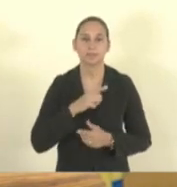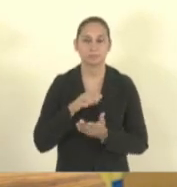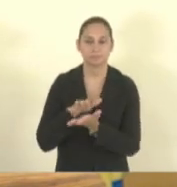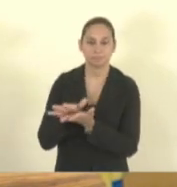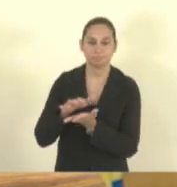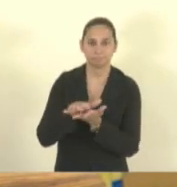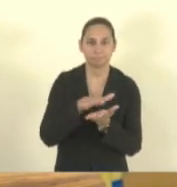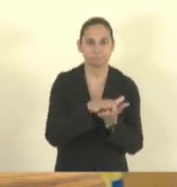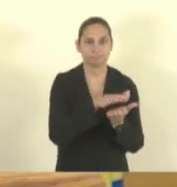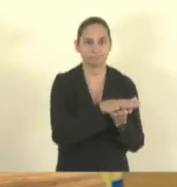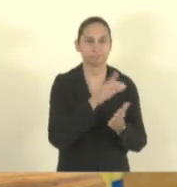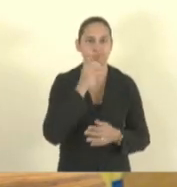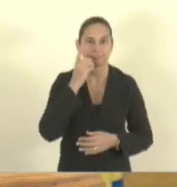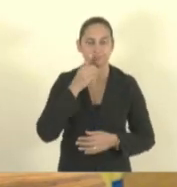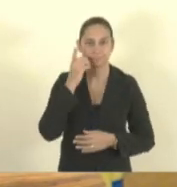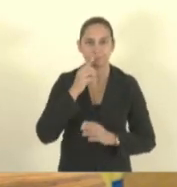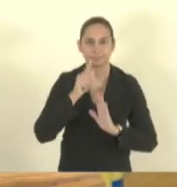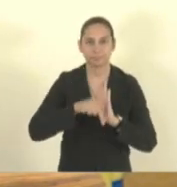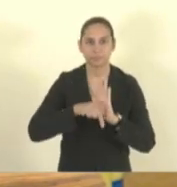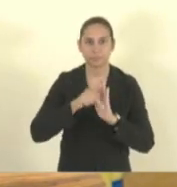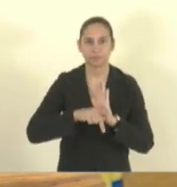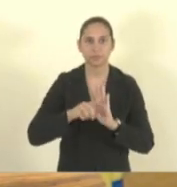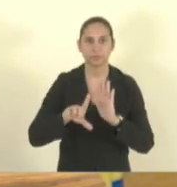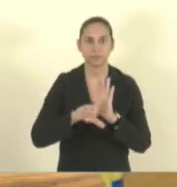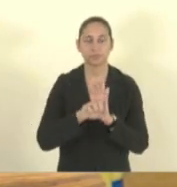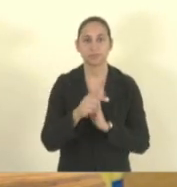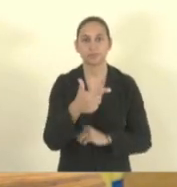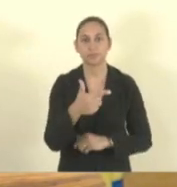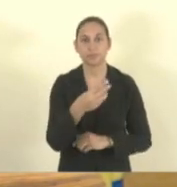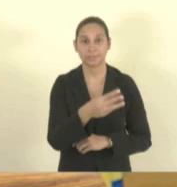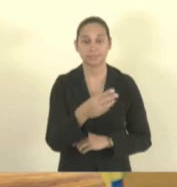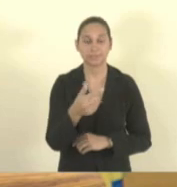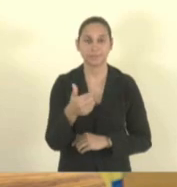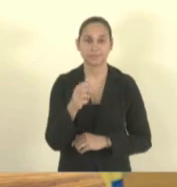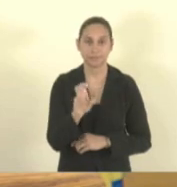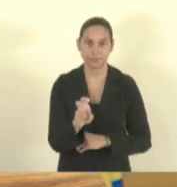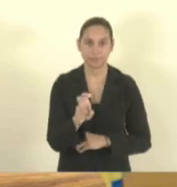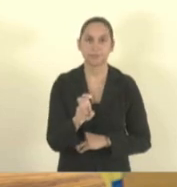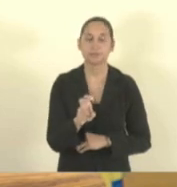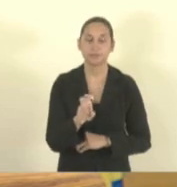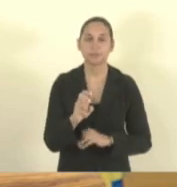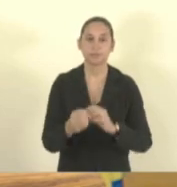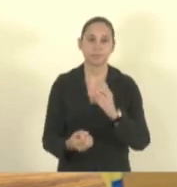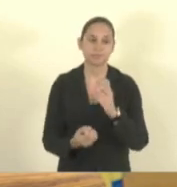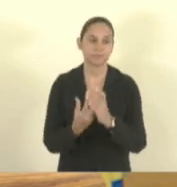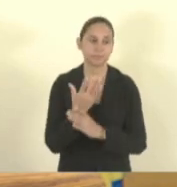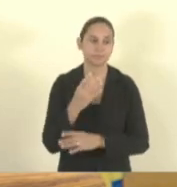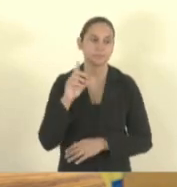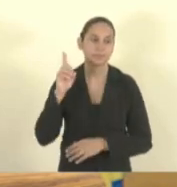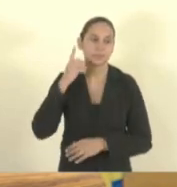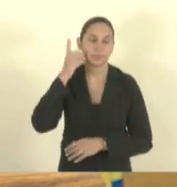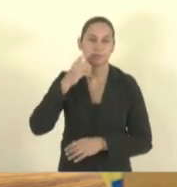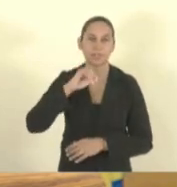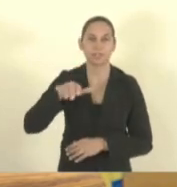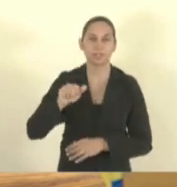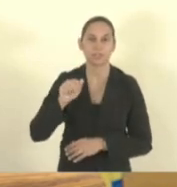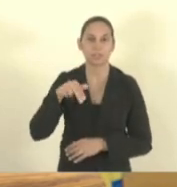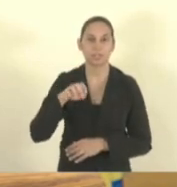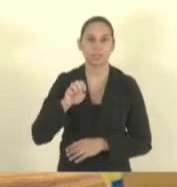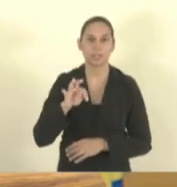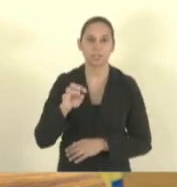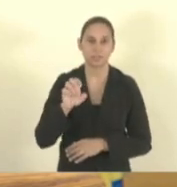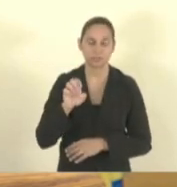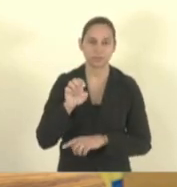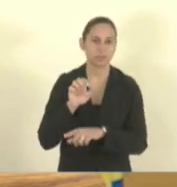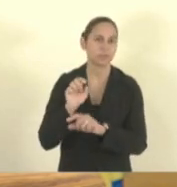senhores deputados. Projeto de lei de número 325, de 2023, de autoria deputada Janete de Sá, que institui o